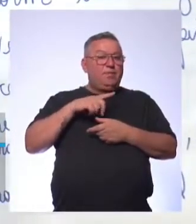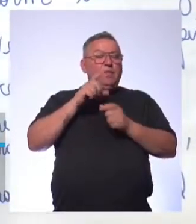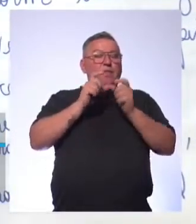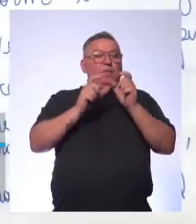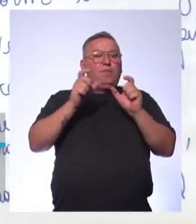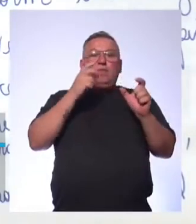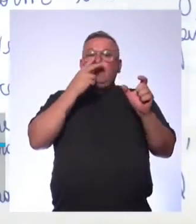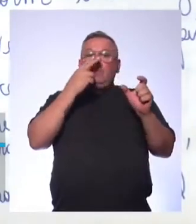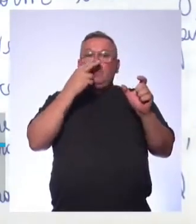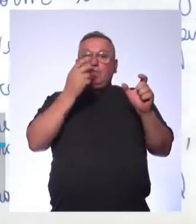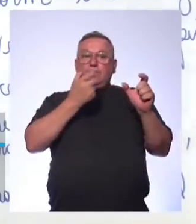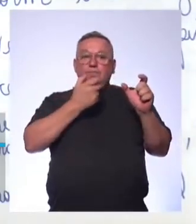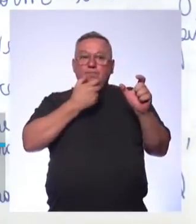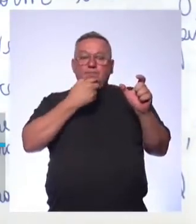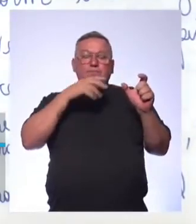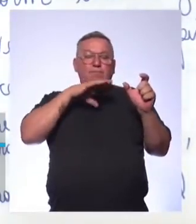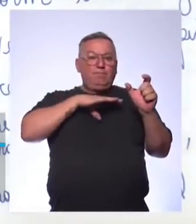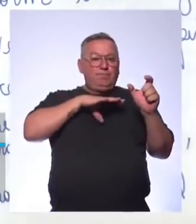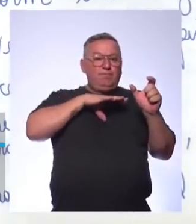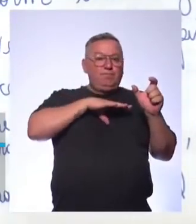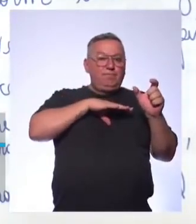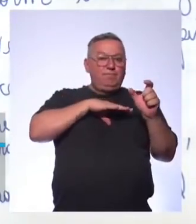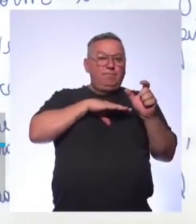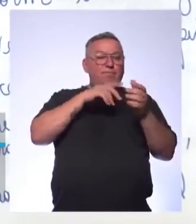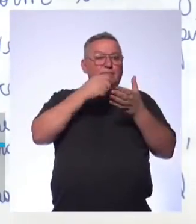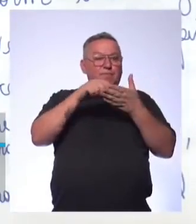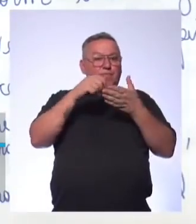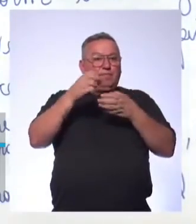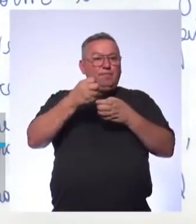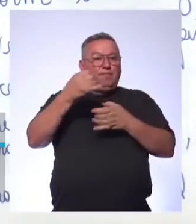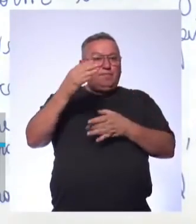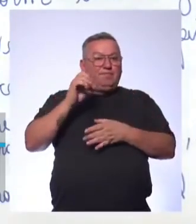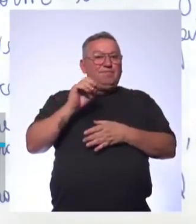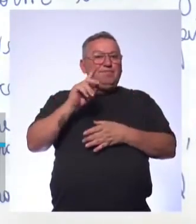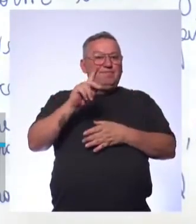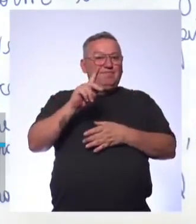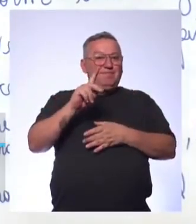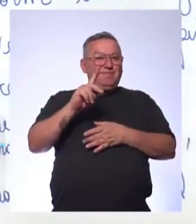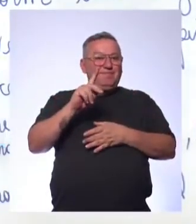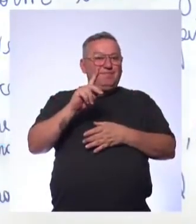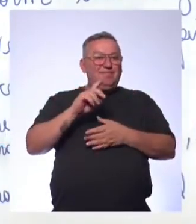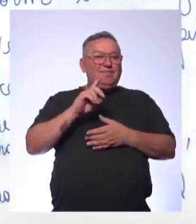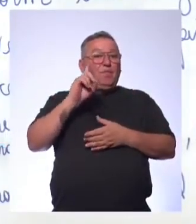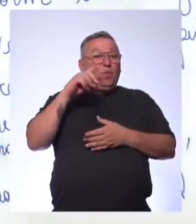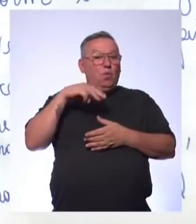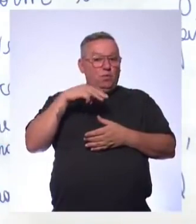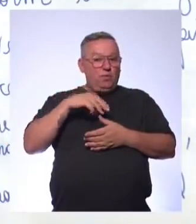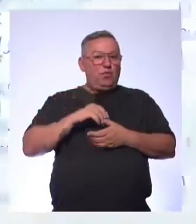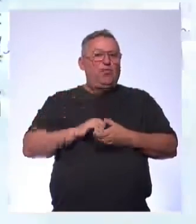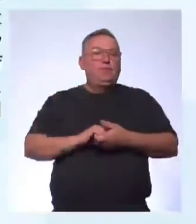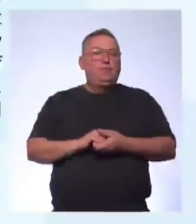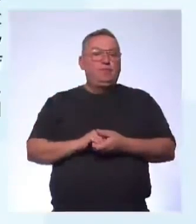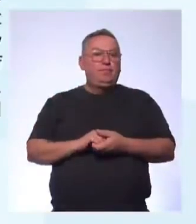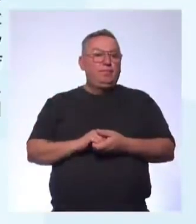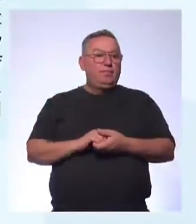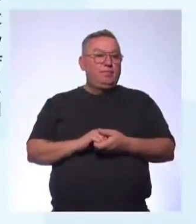palavras parecidas com o português E você vai escrever lá no chat Ok? See you later Eu te vejo daqui a pouco